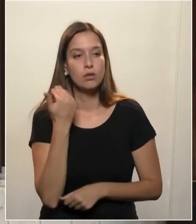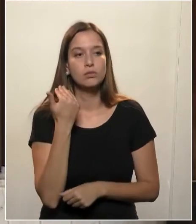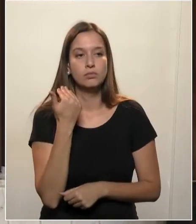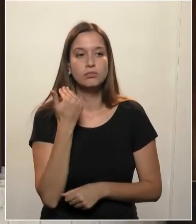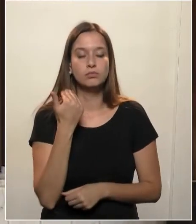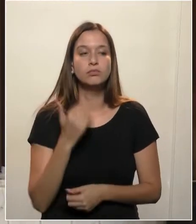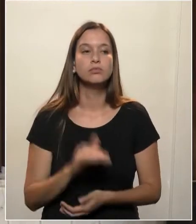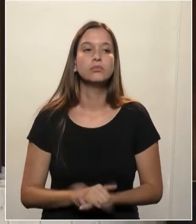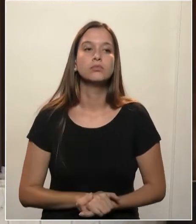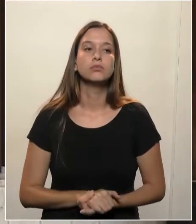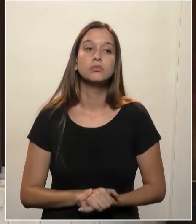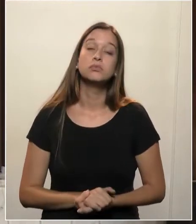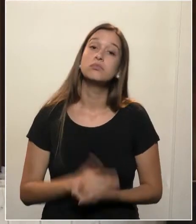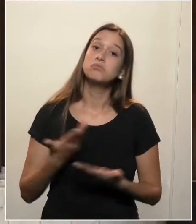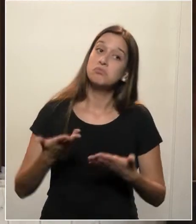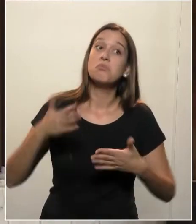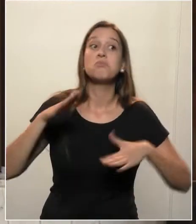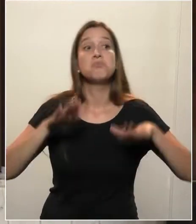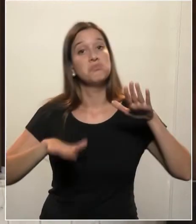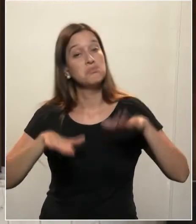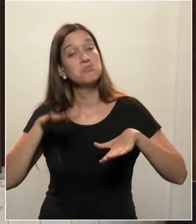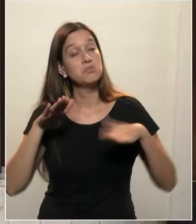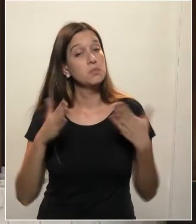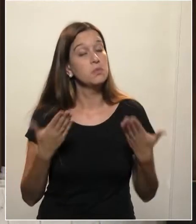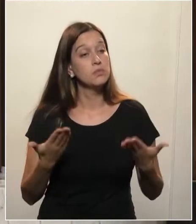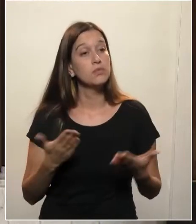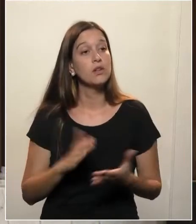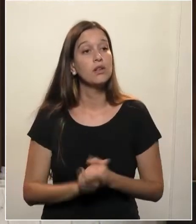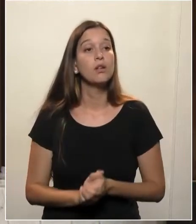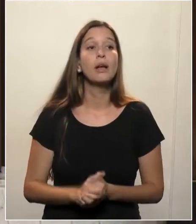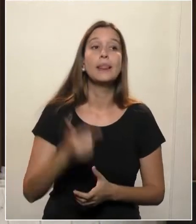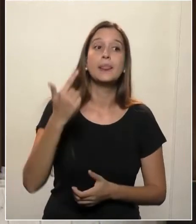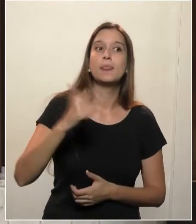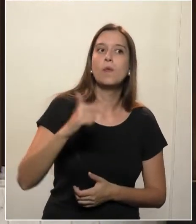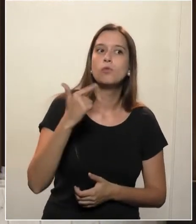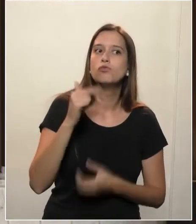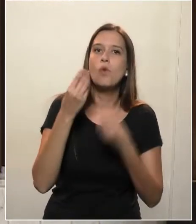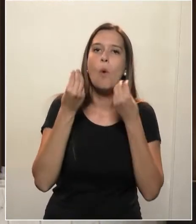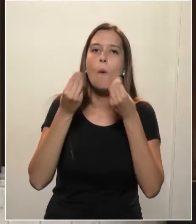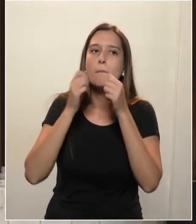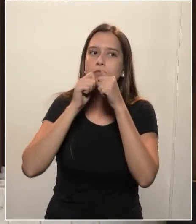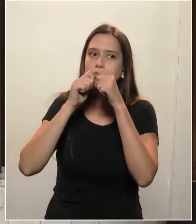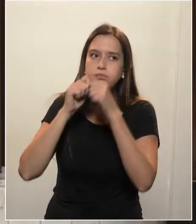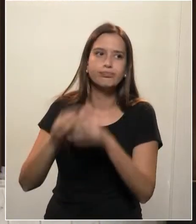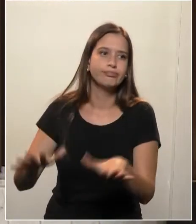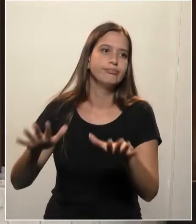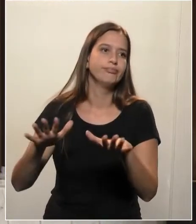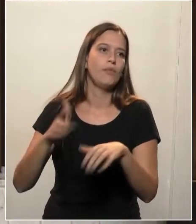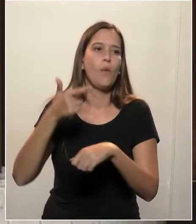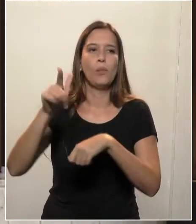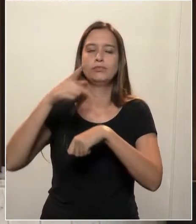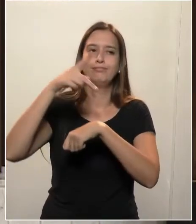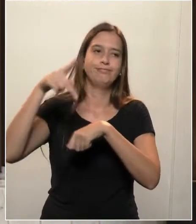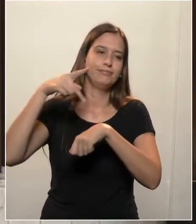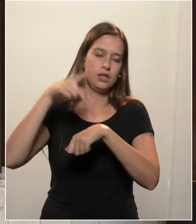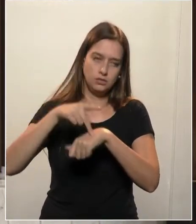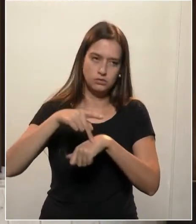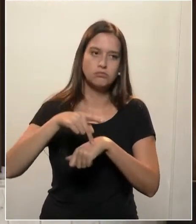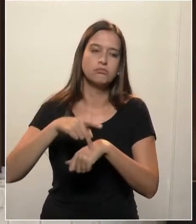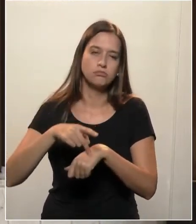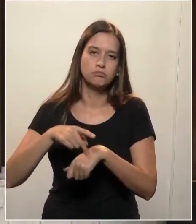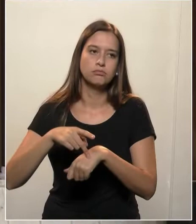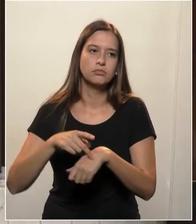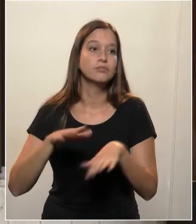Provavelmente, a epidemia não tinha se espalhado para lugar nenhum. Então, vem de